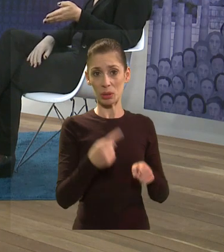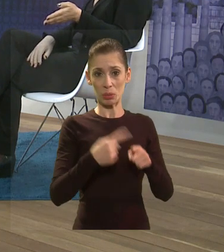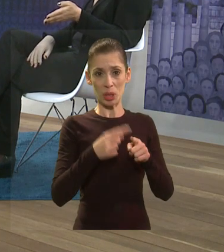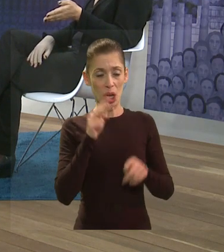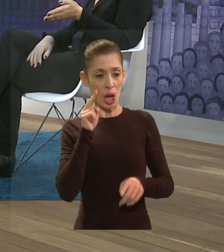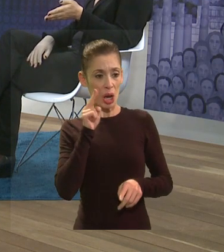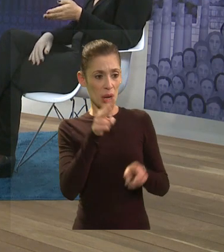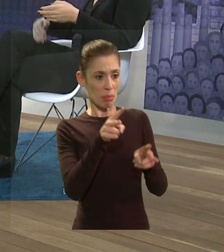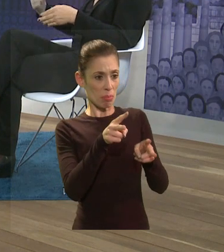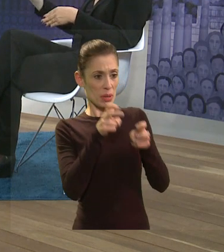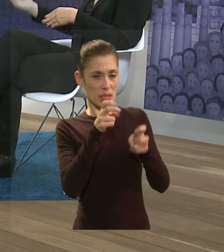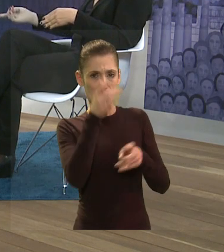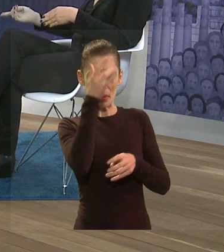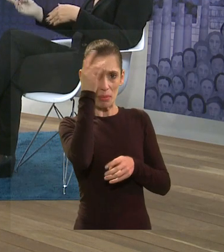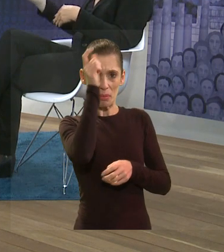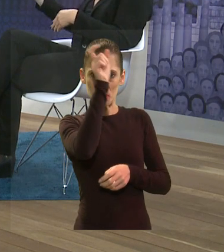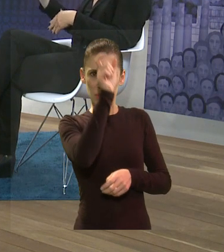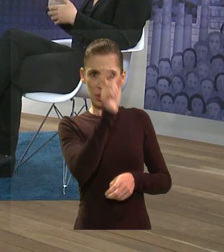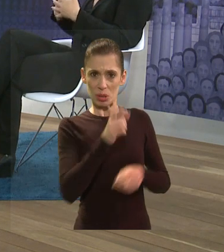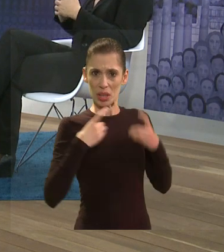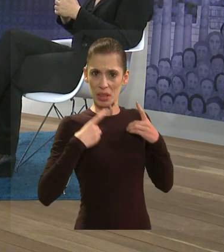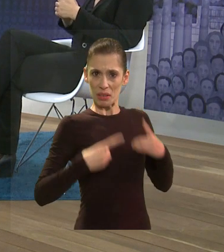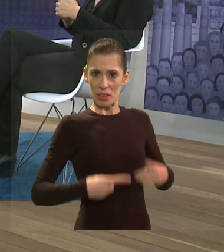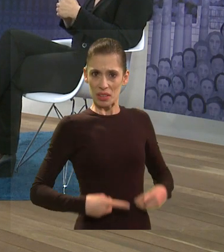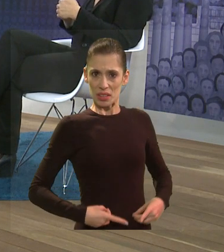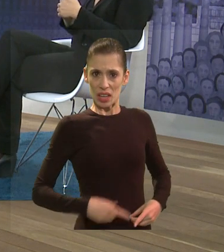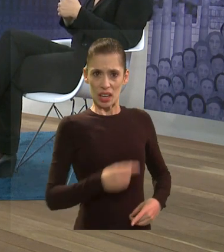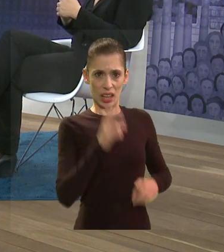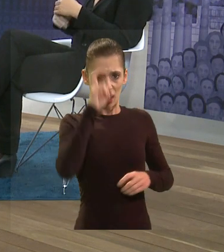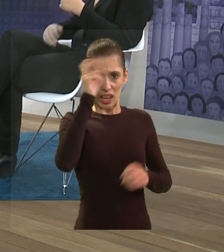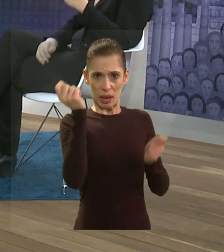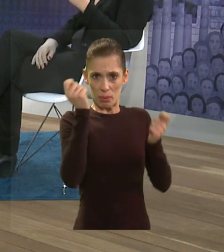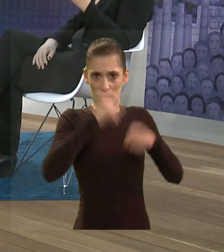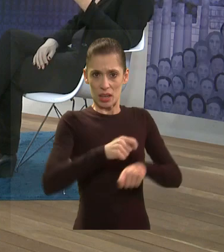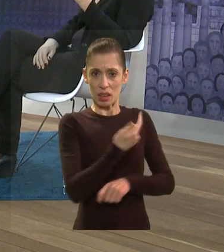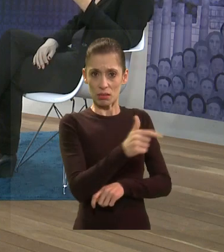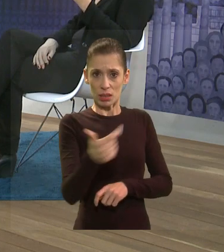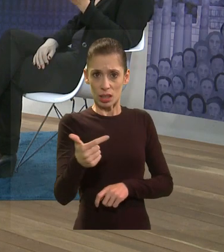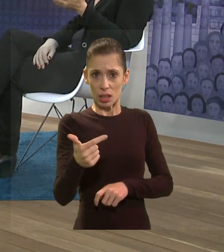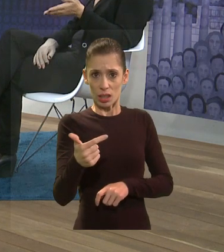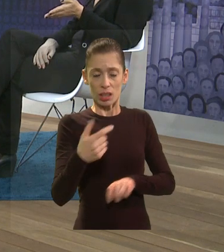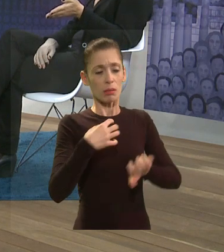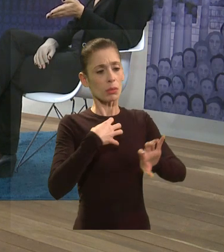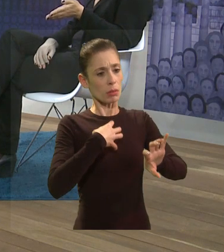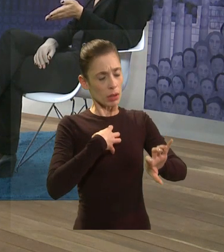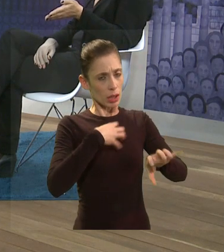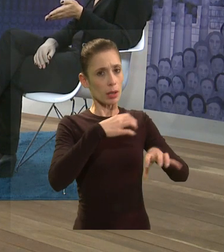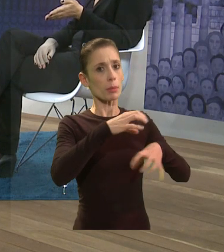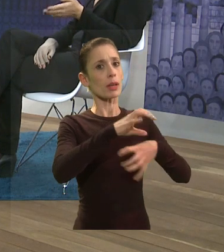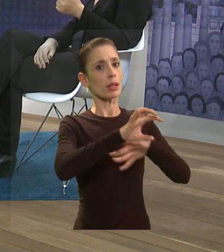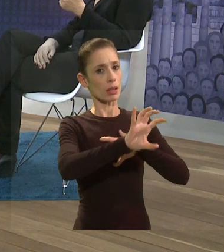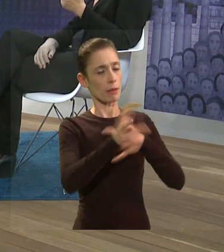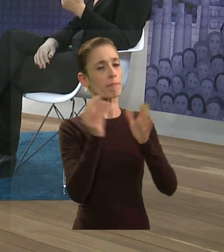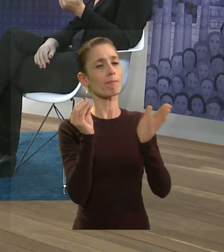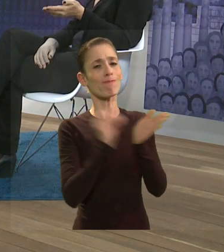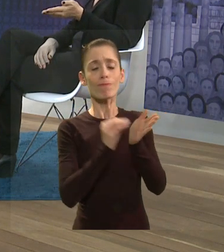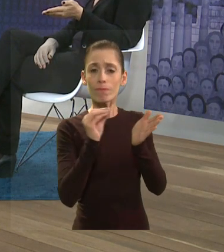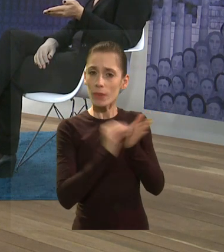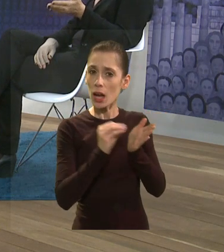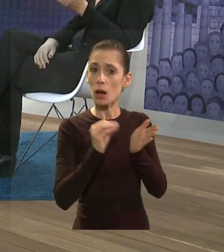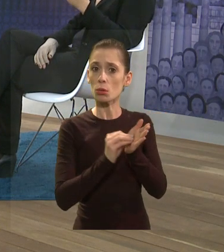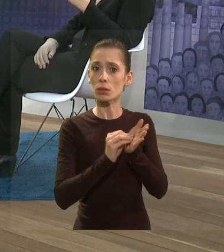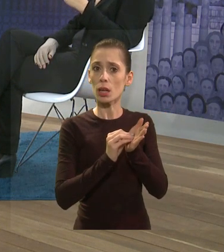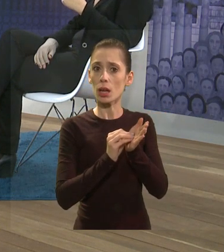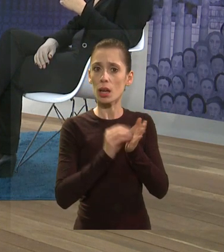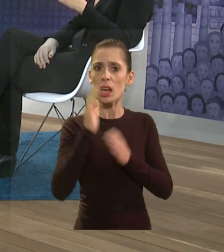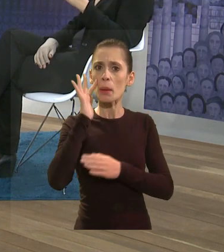incapaz? Não é verdade. Se fosse... Por isso, volta a questão da empatia, né? Você precisa desenvolver a empatia em relação às pessoas e se colocar no lugar do outro.